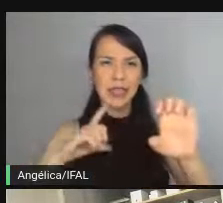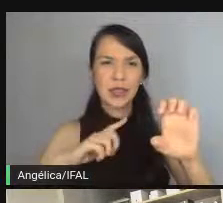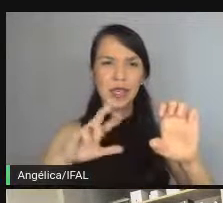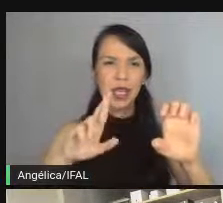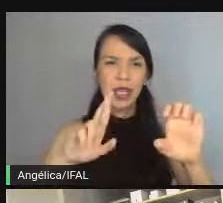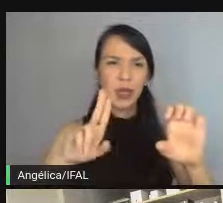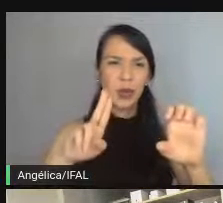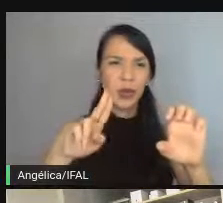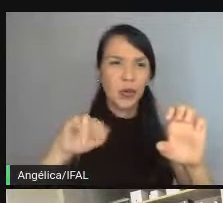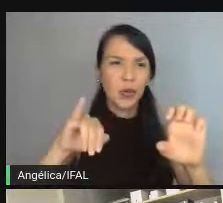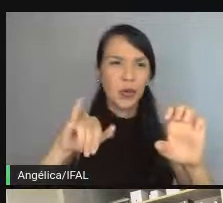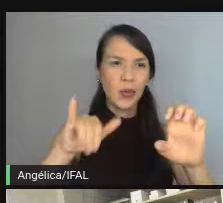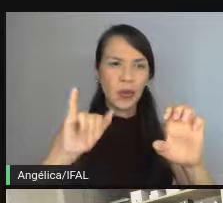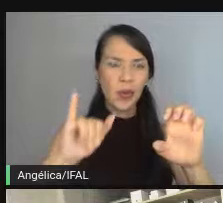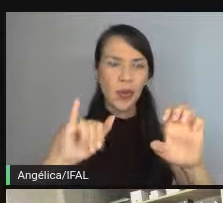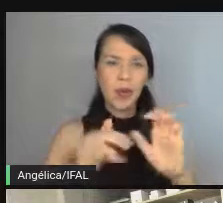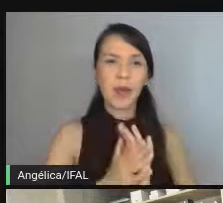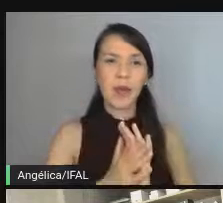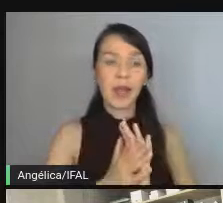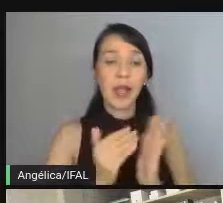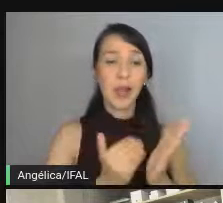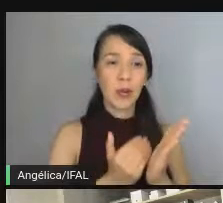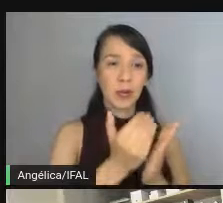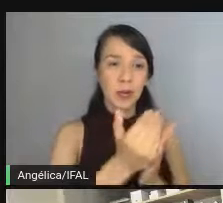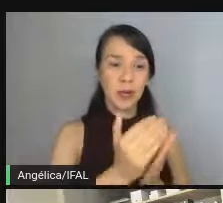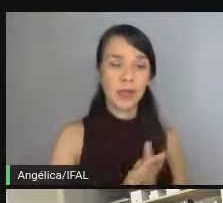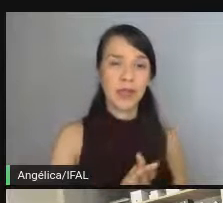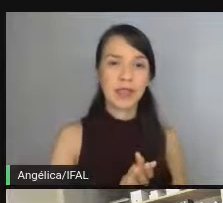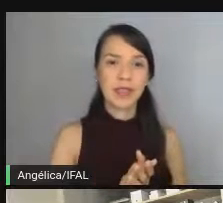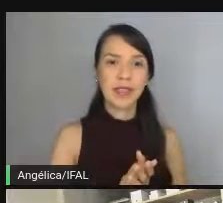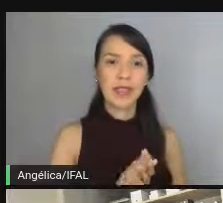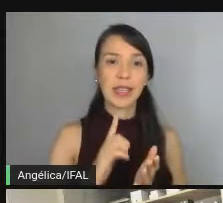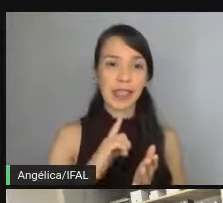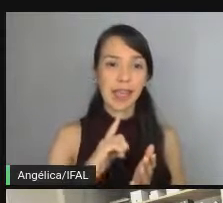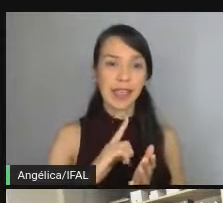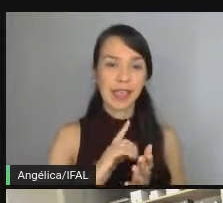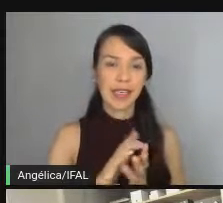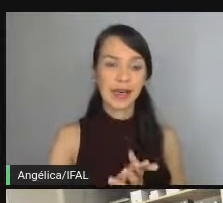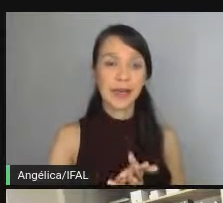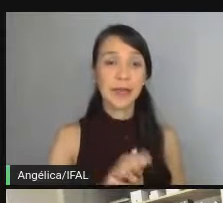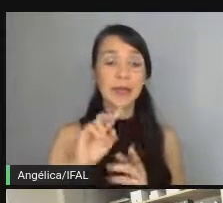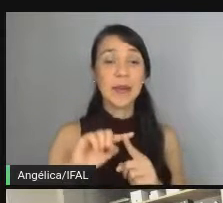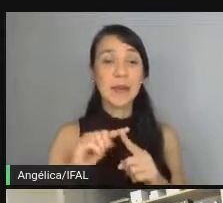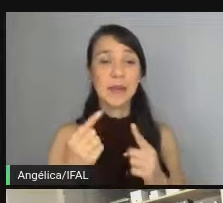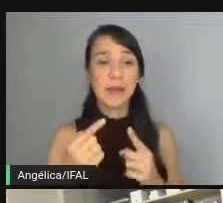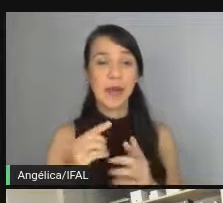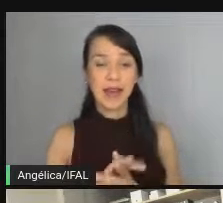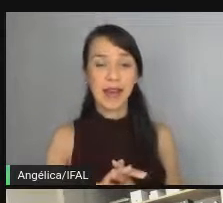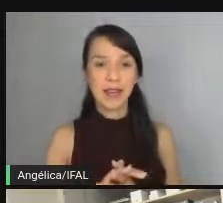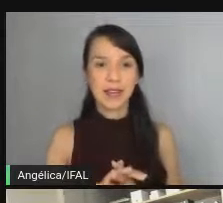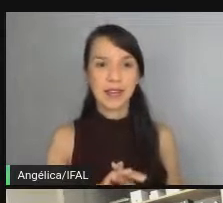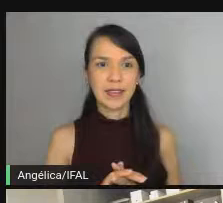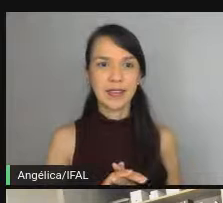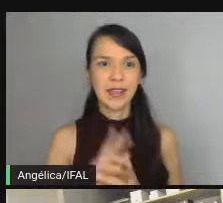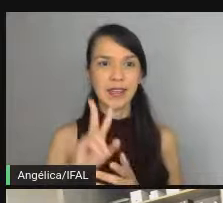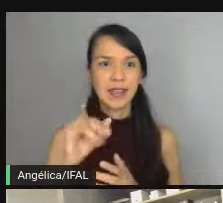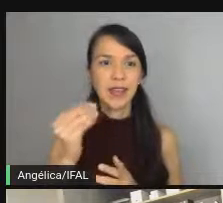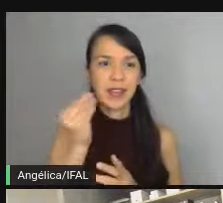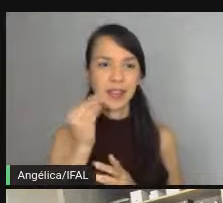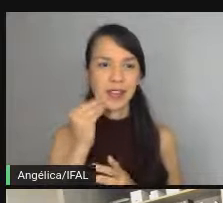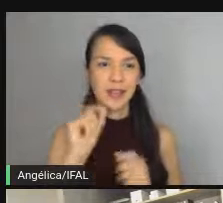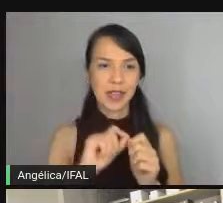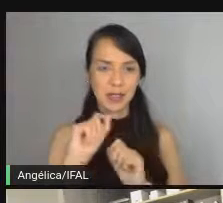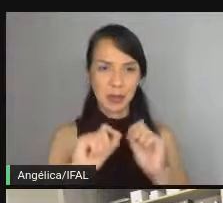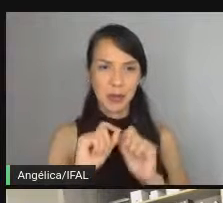um íconezinho e logo no início tinha o Ruby. Sendo que a gente vai tentar fazer o